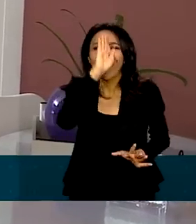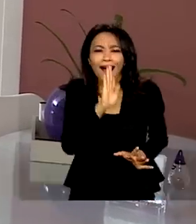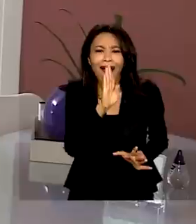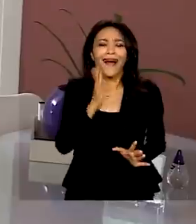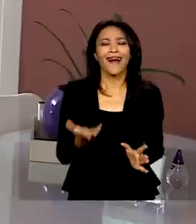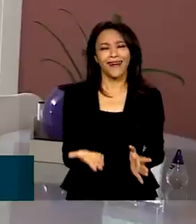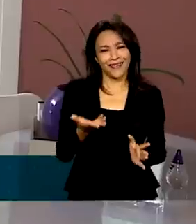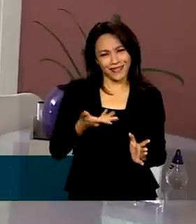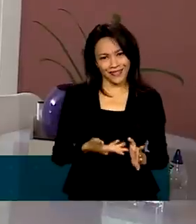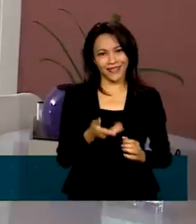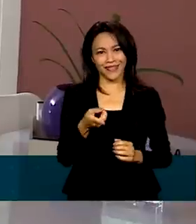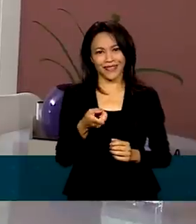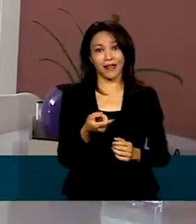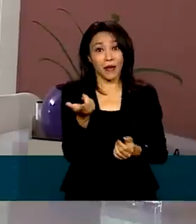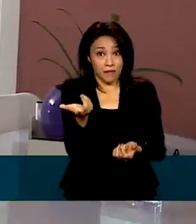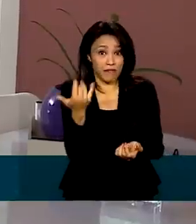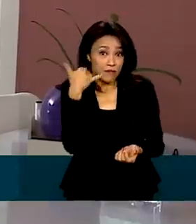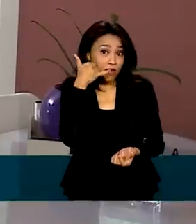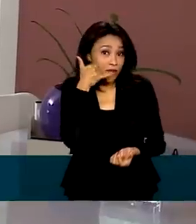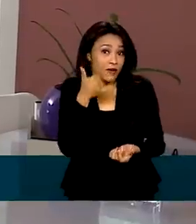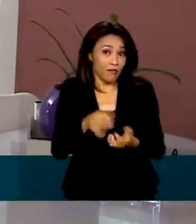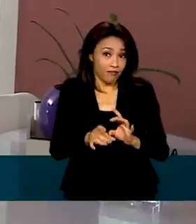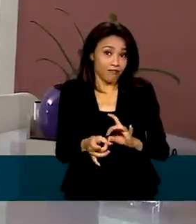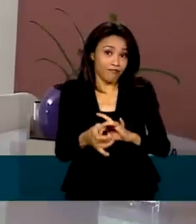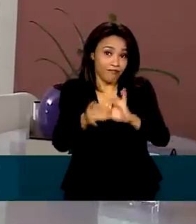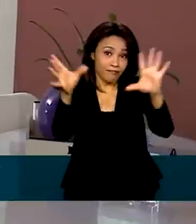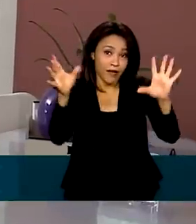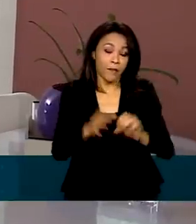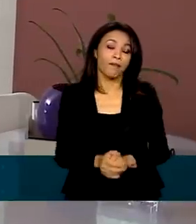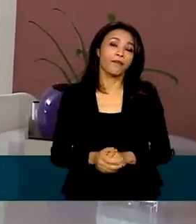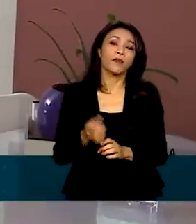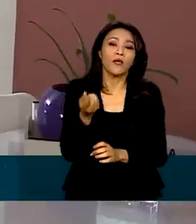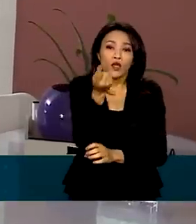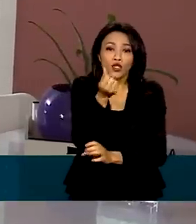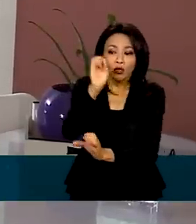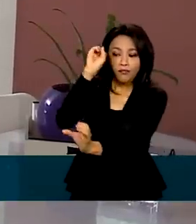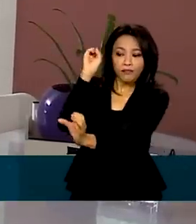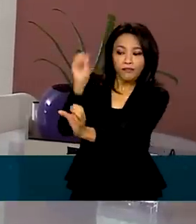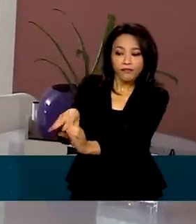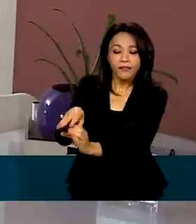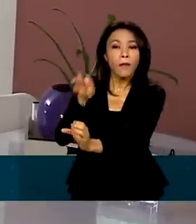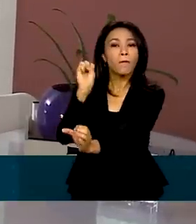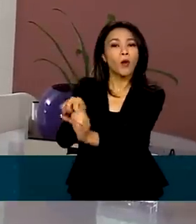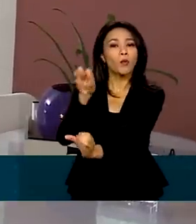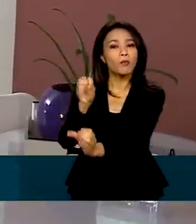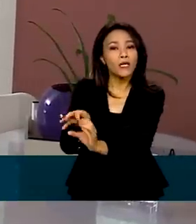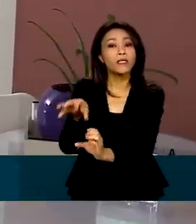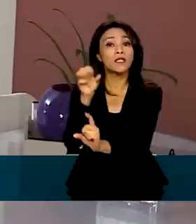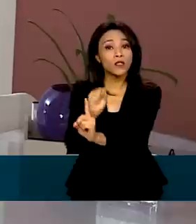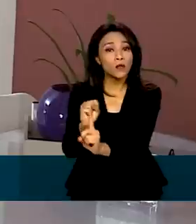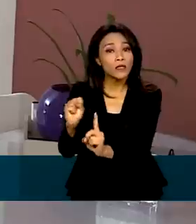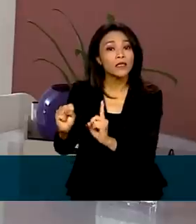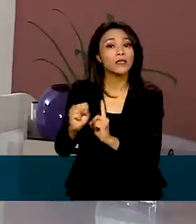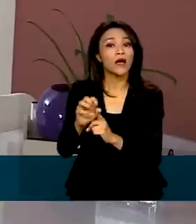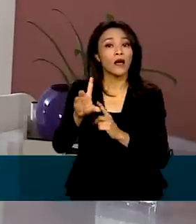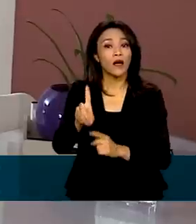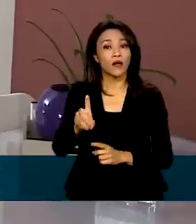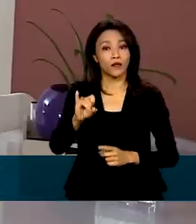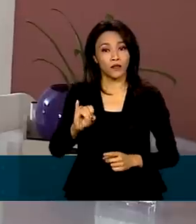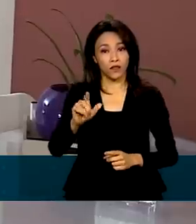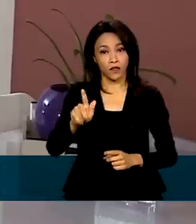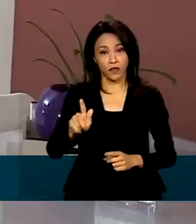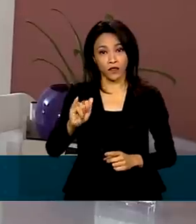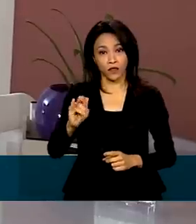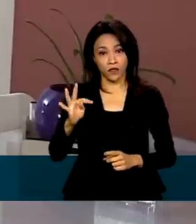nas lojas de aplicativos para celulares. O crédito é depositado na conta poupança social digital, que é aberta